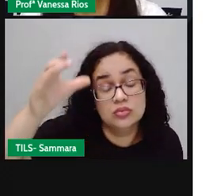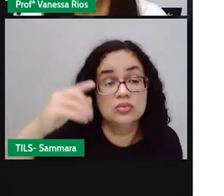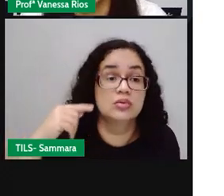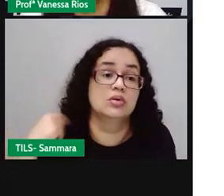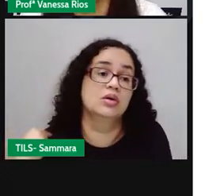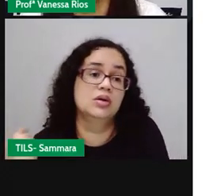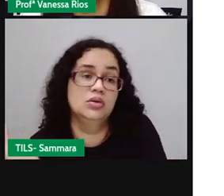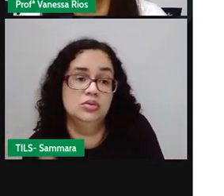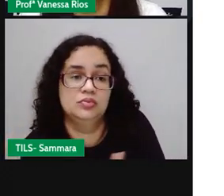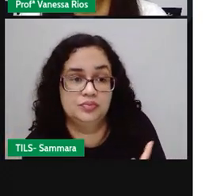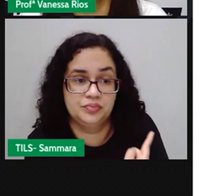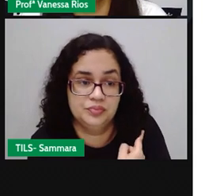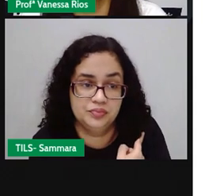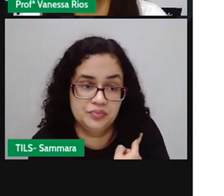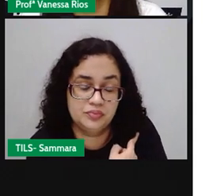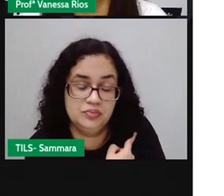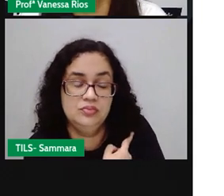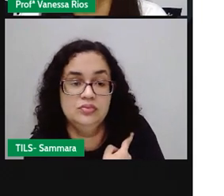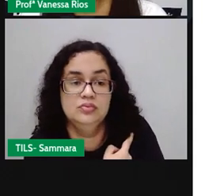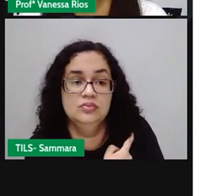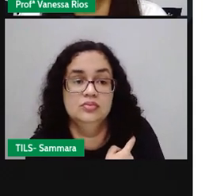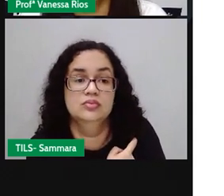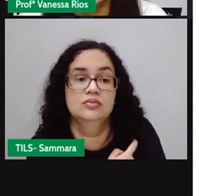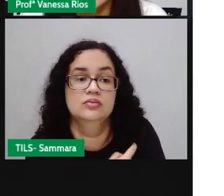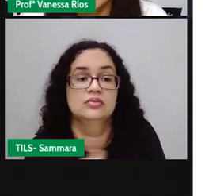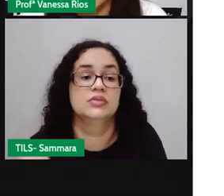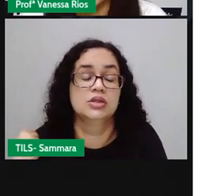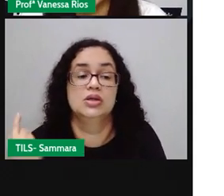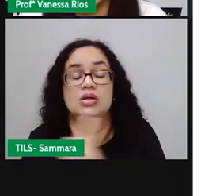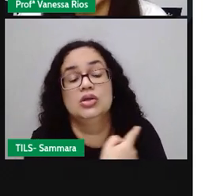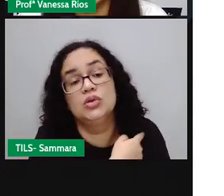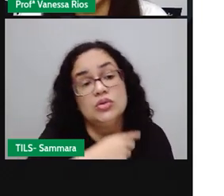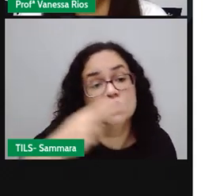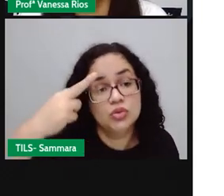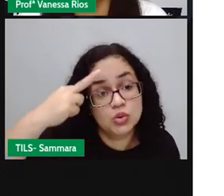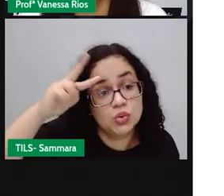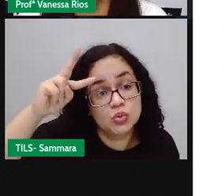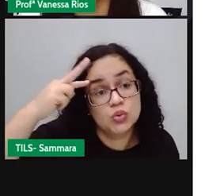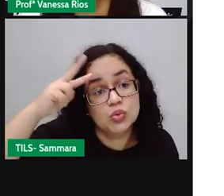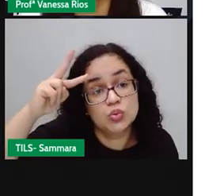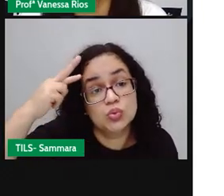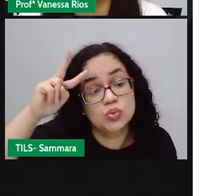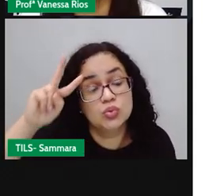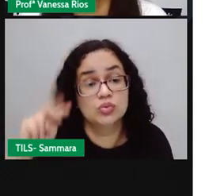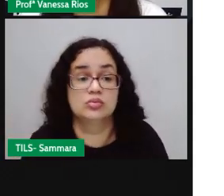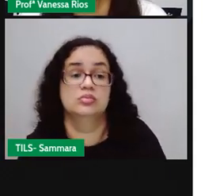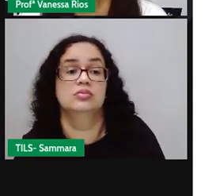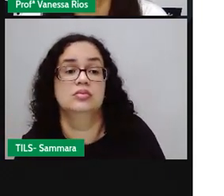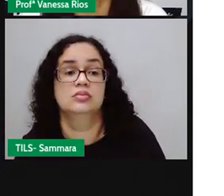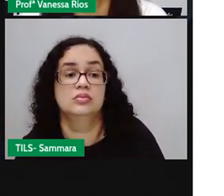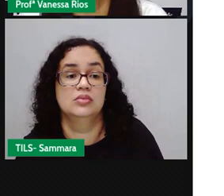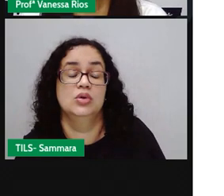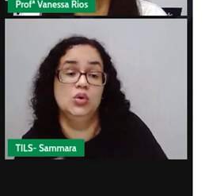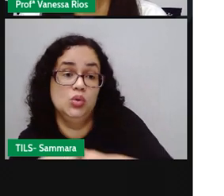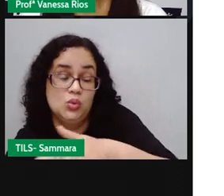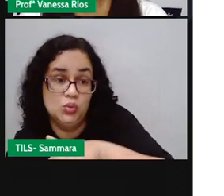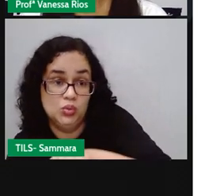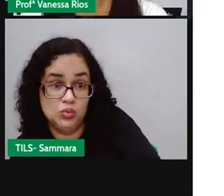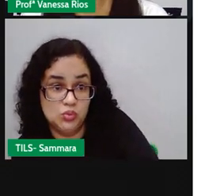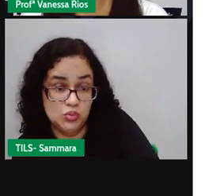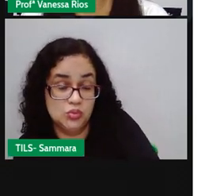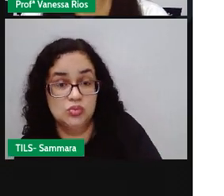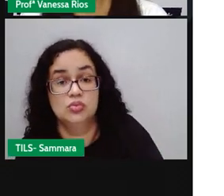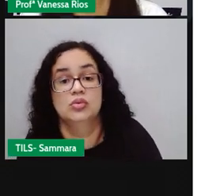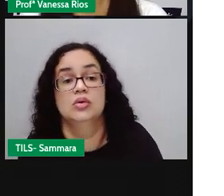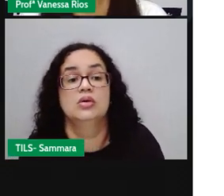a nós mesmos. Preservando a nossa história, fazendo com que os nossos hábitos, os nossos costumes, né?